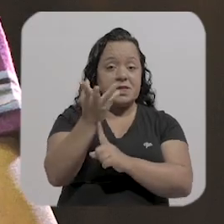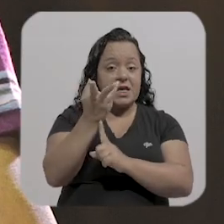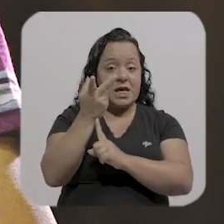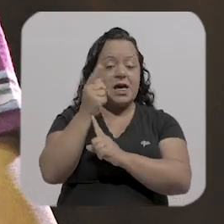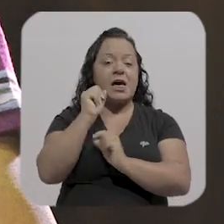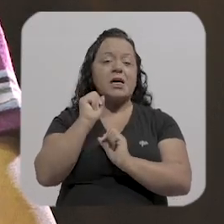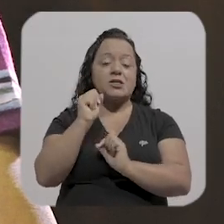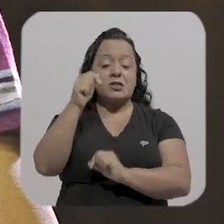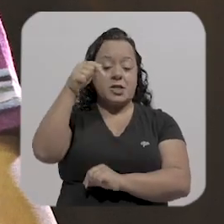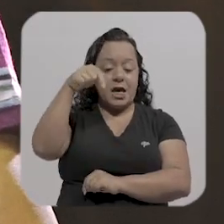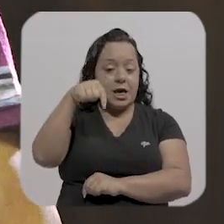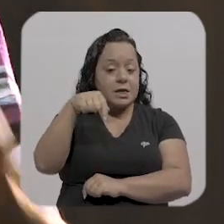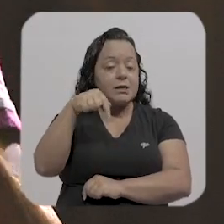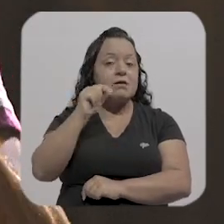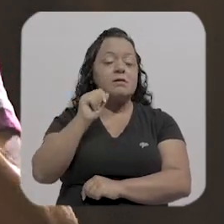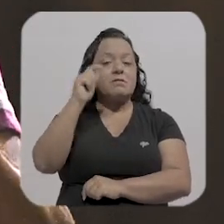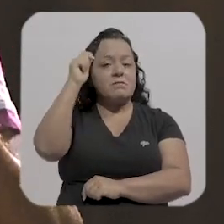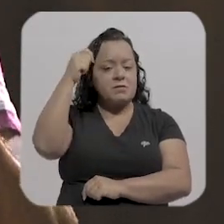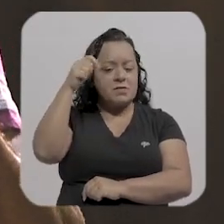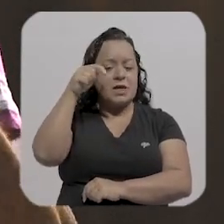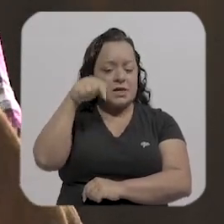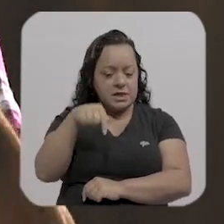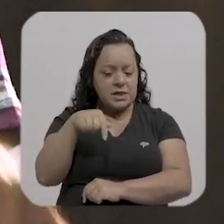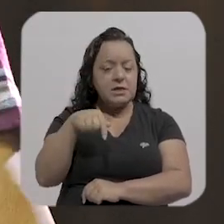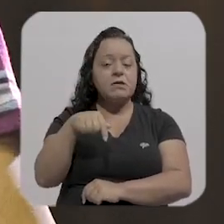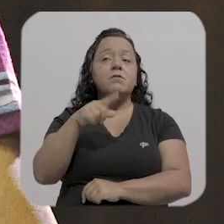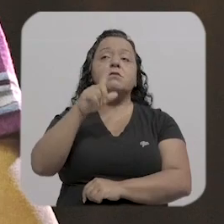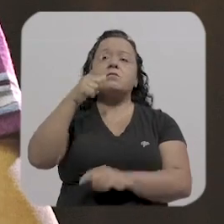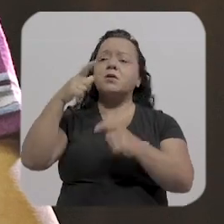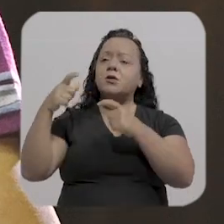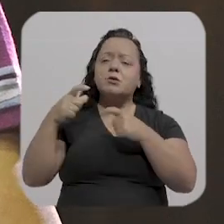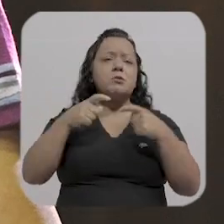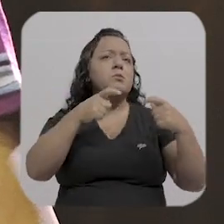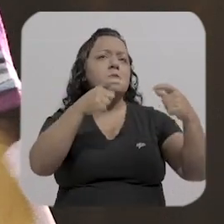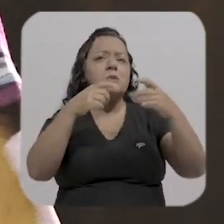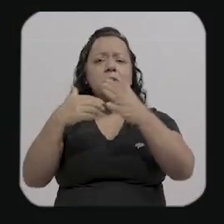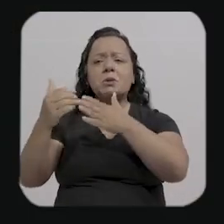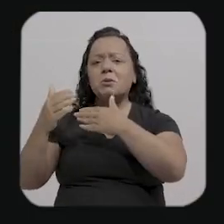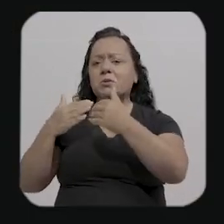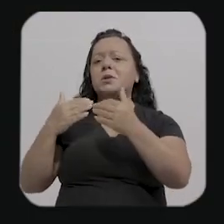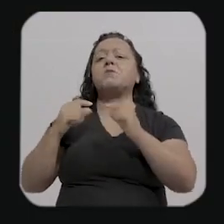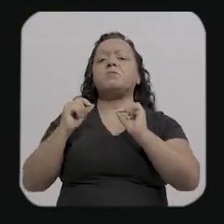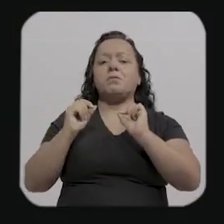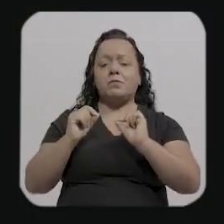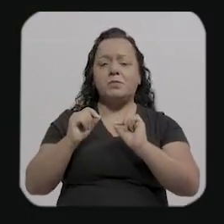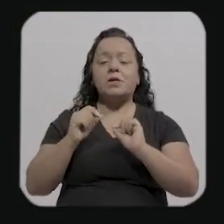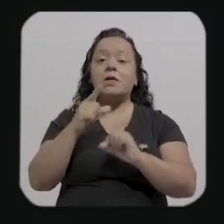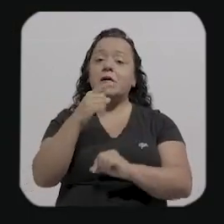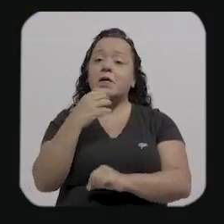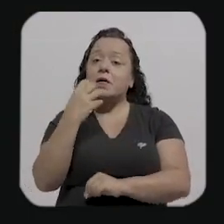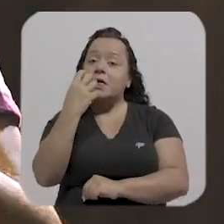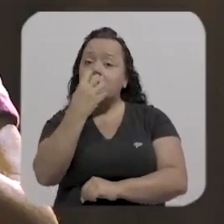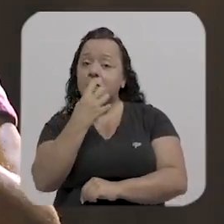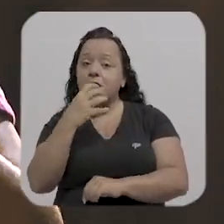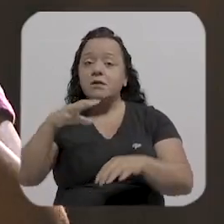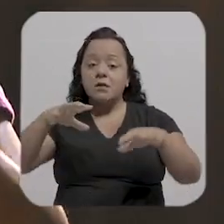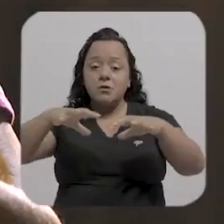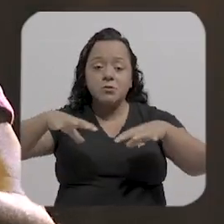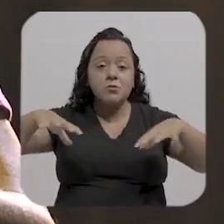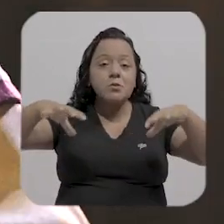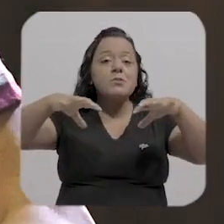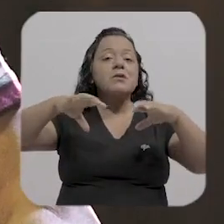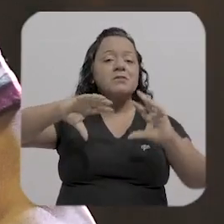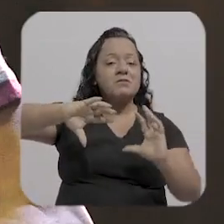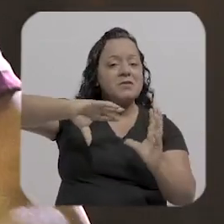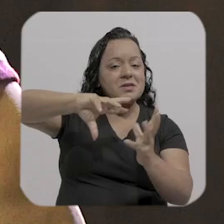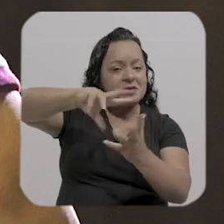e aí virou pra mim e falou canta tua aldeia que tu vai ser universal aí eu nunca esqueci isso durante um